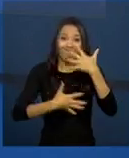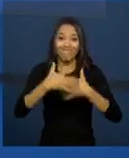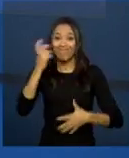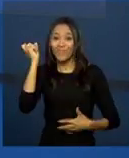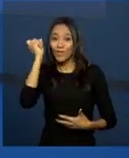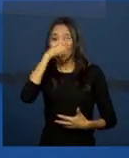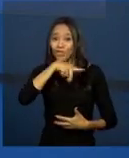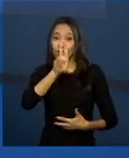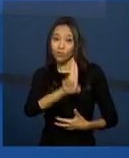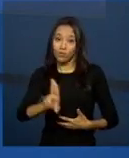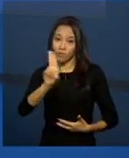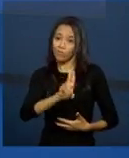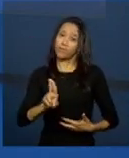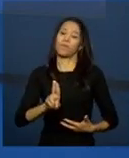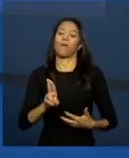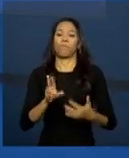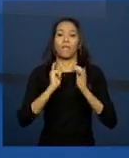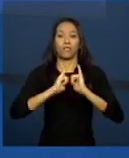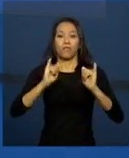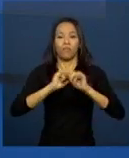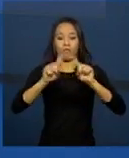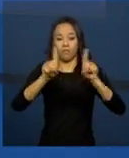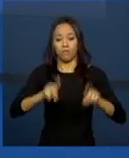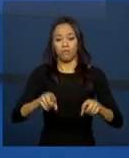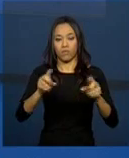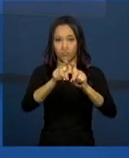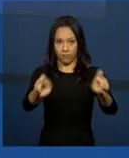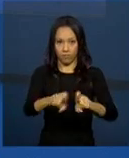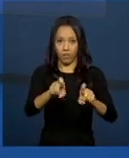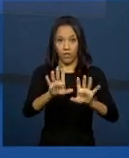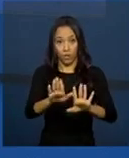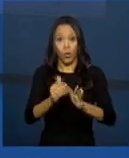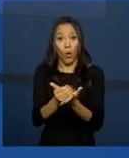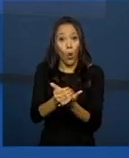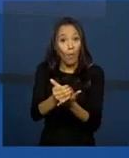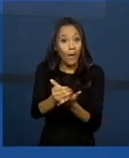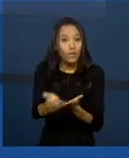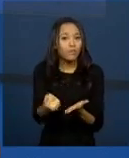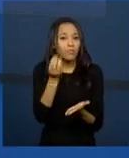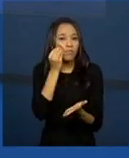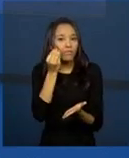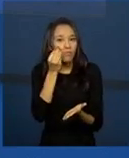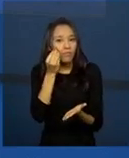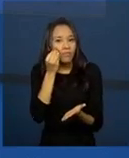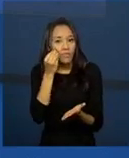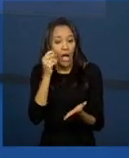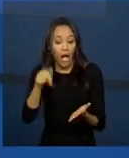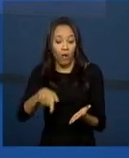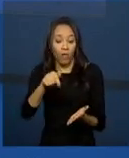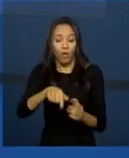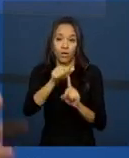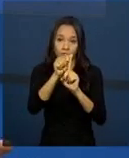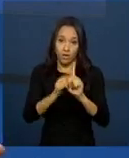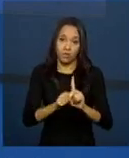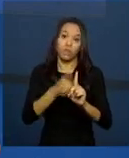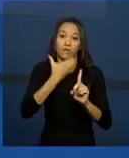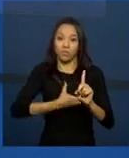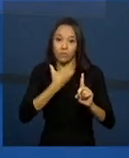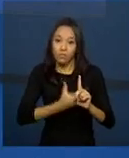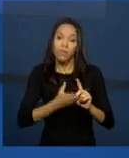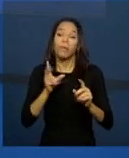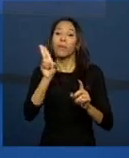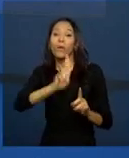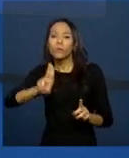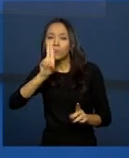prontuário eletrônico. Então, a minha recomendação é comecem a testar, peguem este final de ano agora para utilizar,